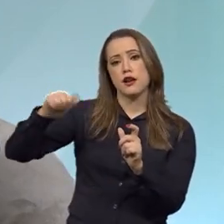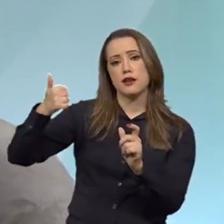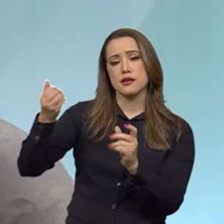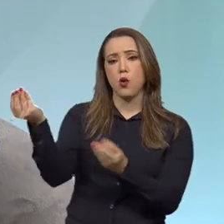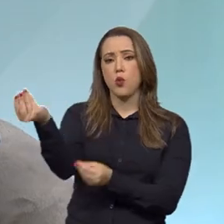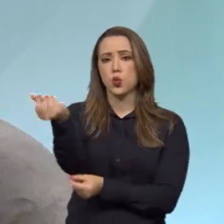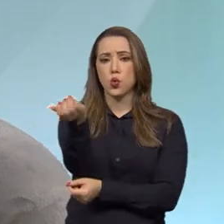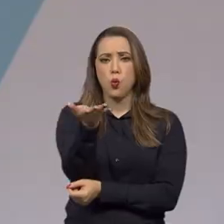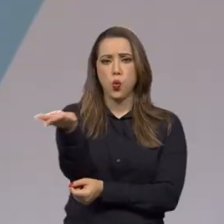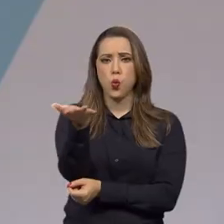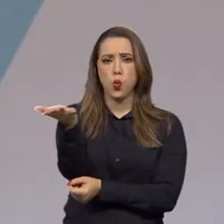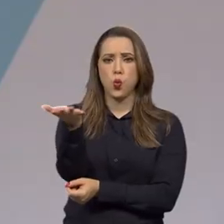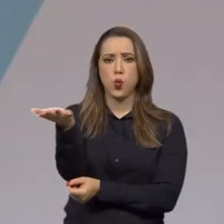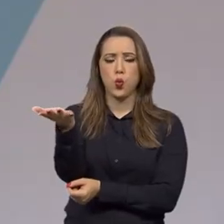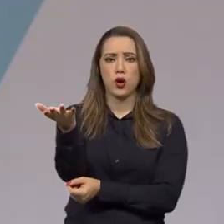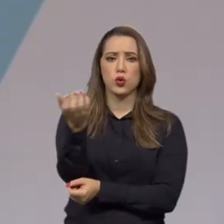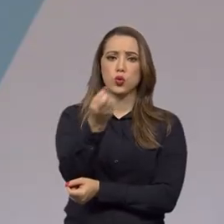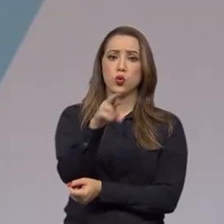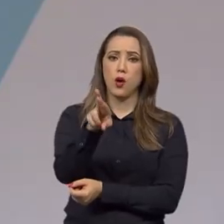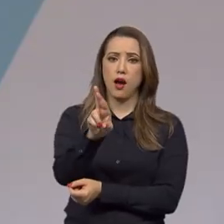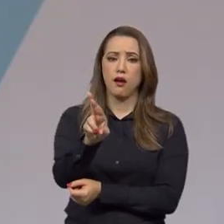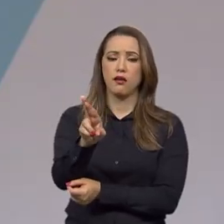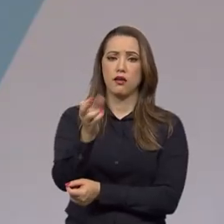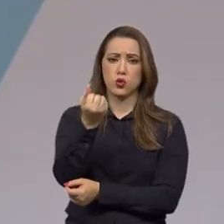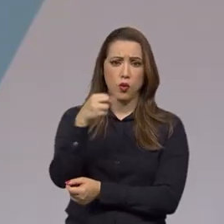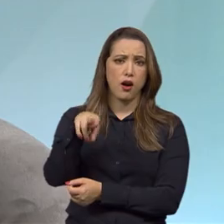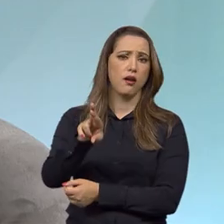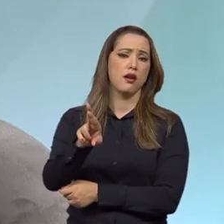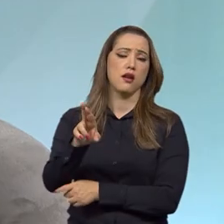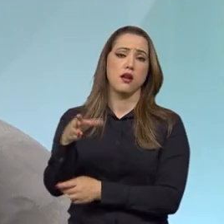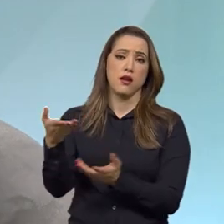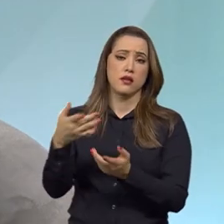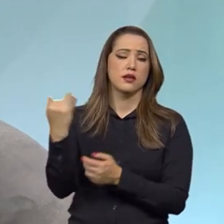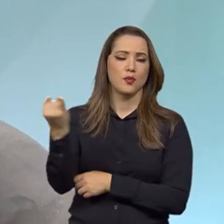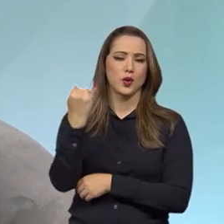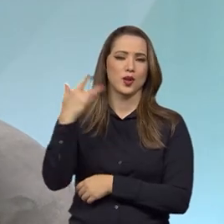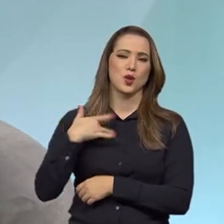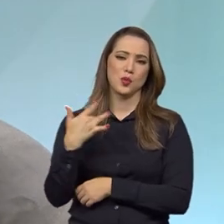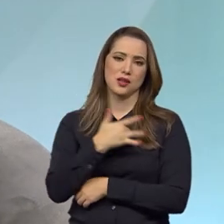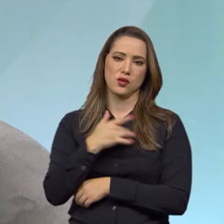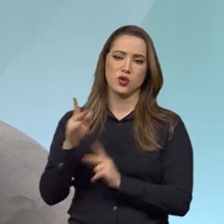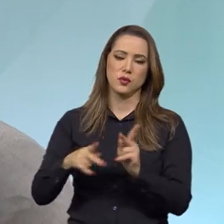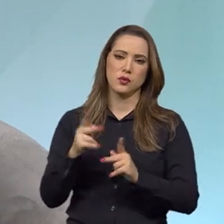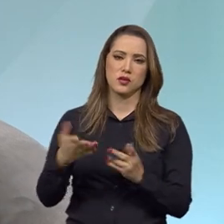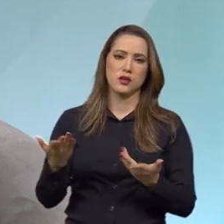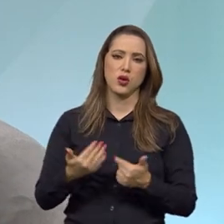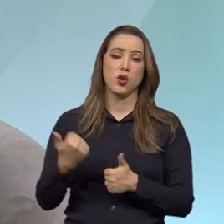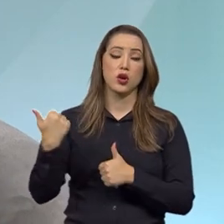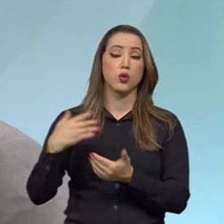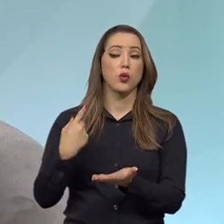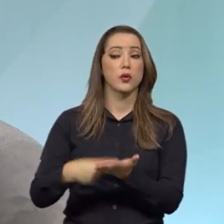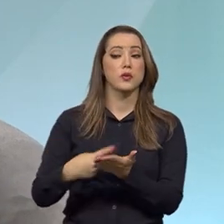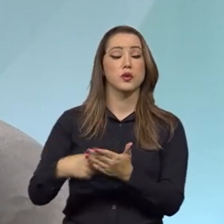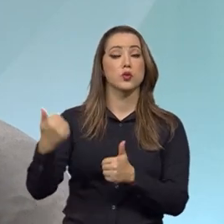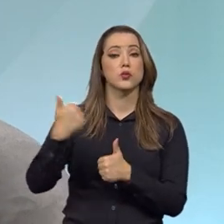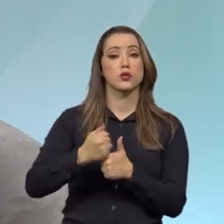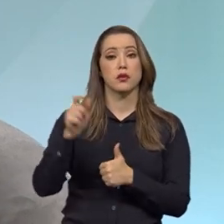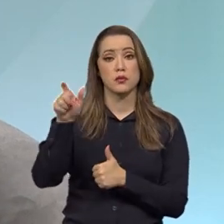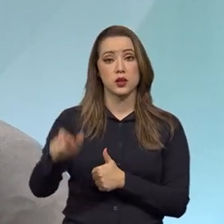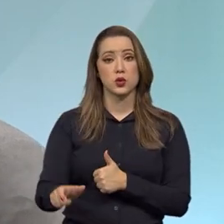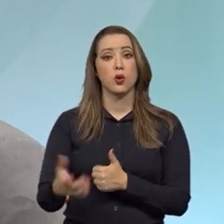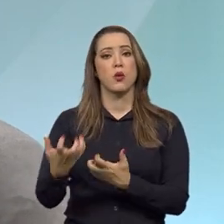a qualidade do ar. Isso é fundamental, uma questão de saúde pública. E agora, com esse acordo substitutivo, aquela pessoa que degradou o meio ambiente,